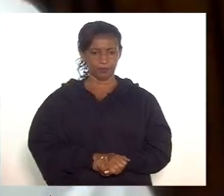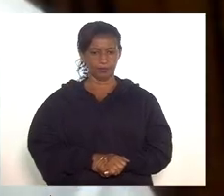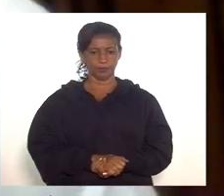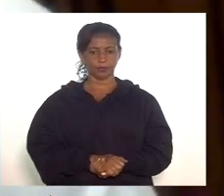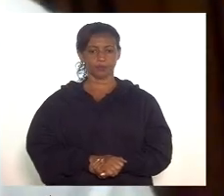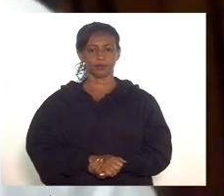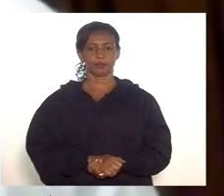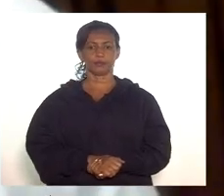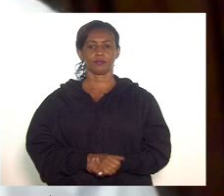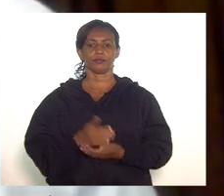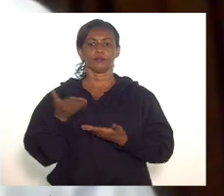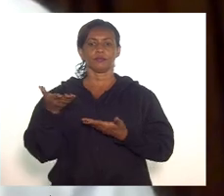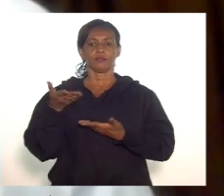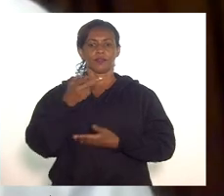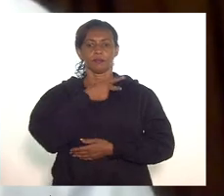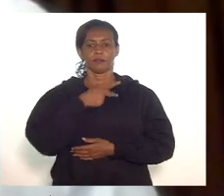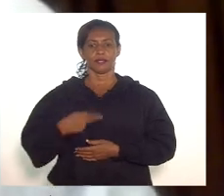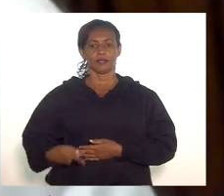Senhora presidente.